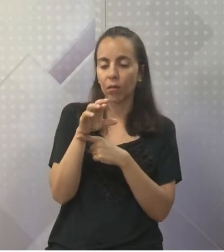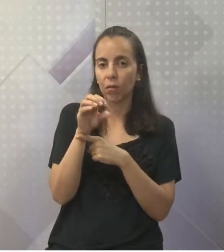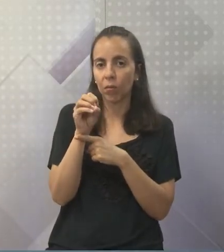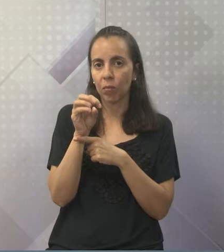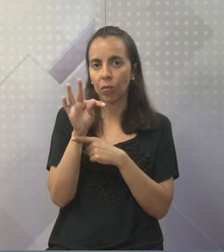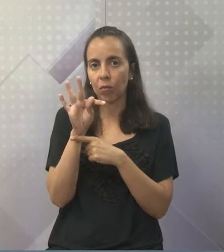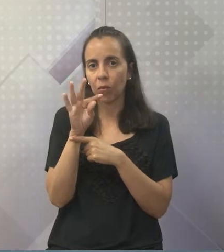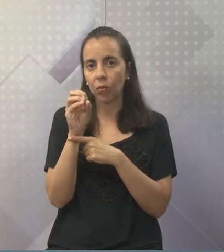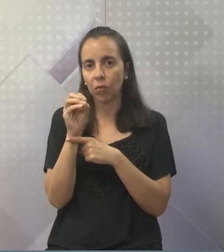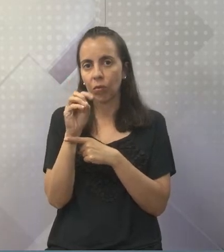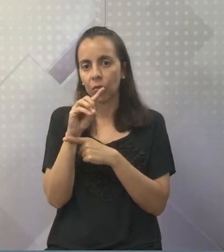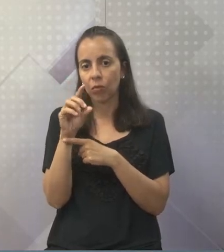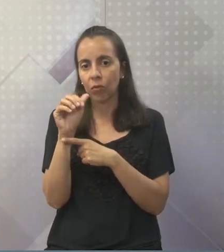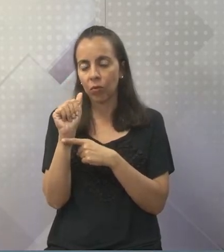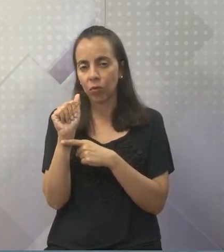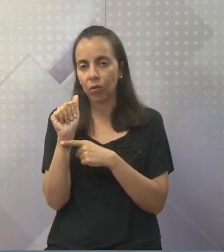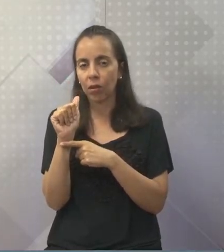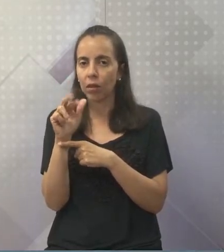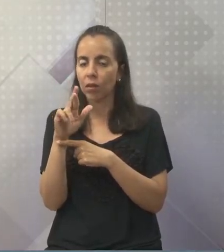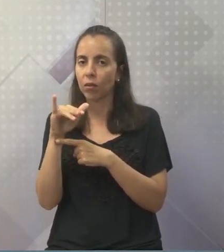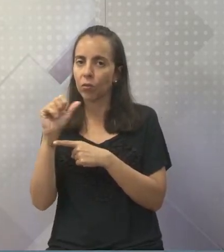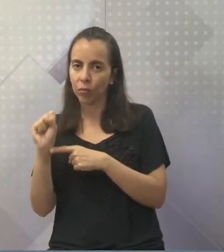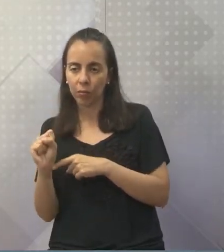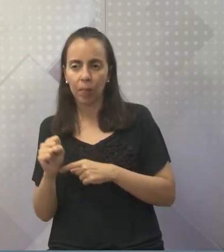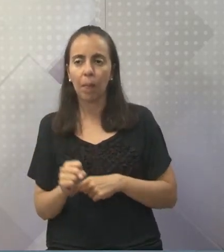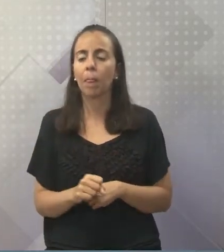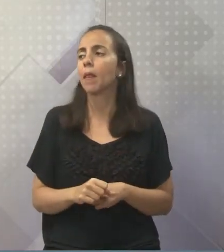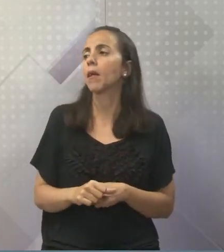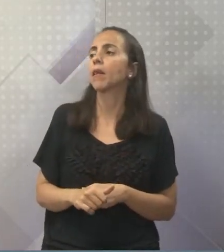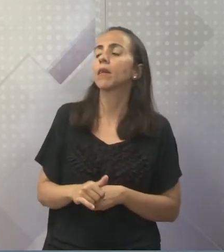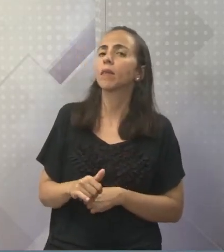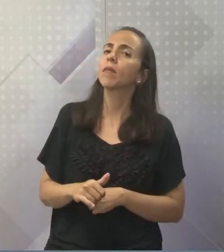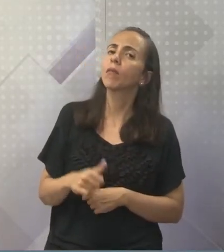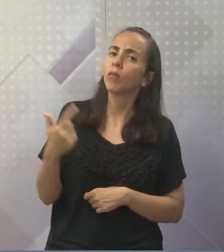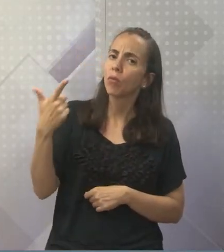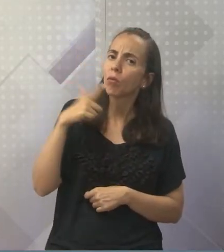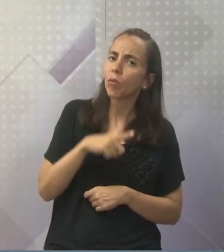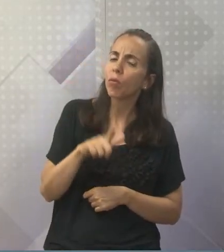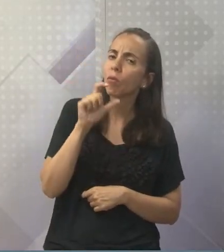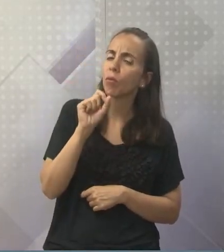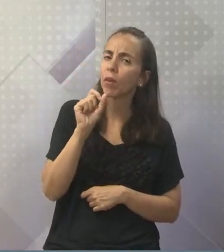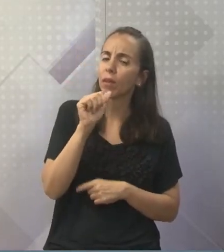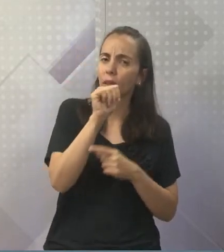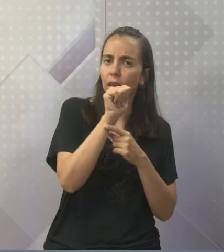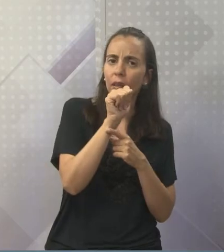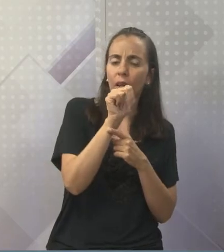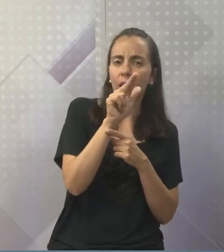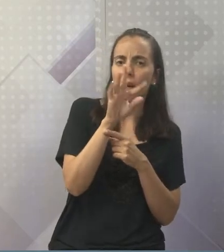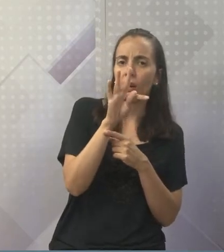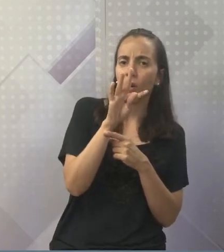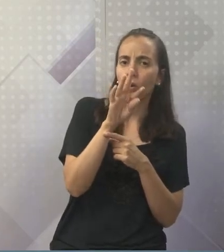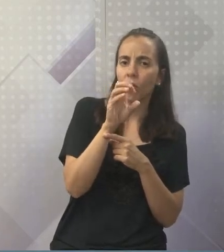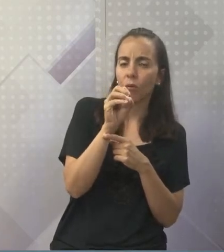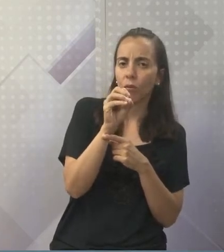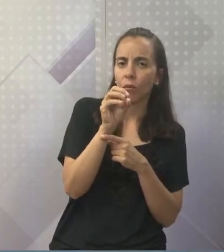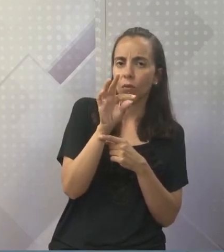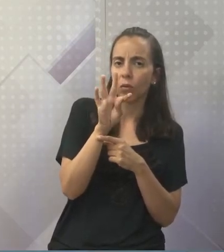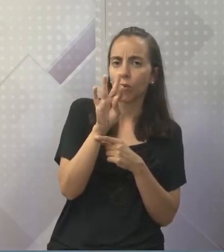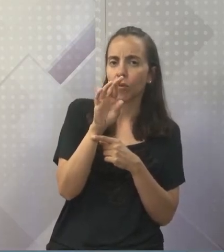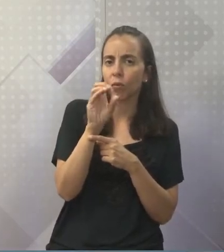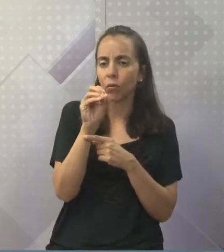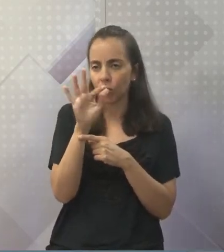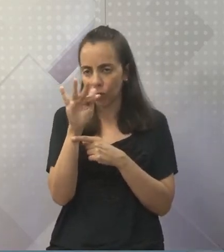Então, recapitulando. Professor, quem são autótrofos? Autótrofos produzem seu próprio alimento.